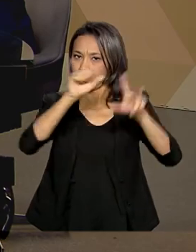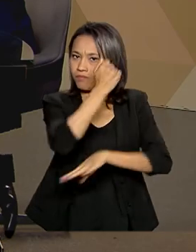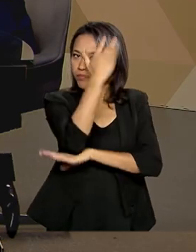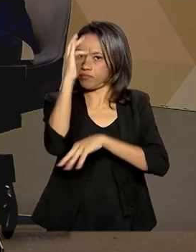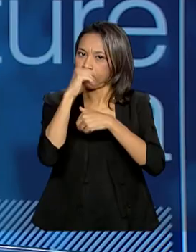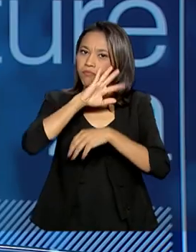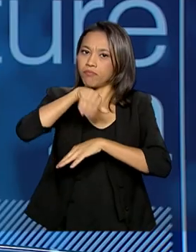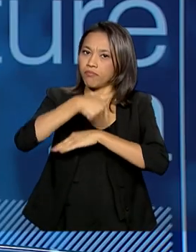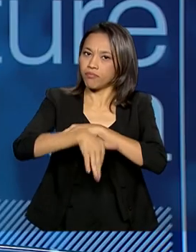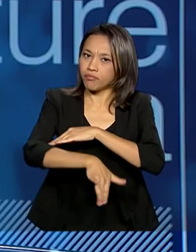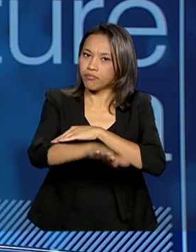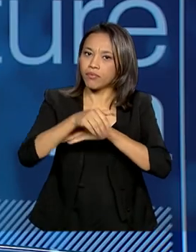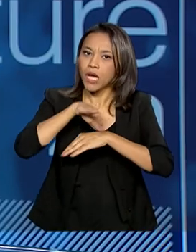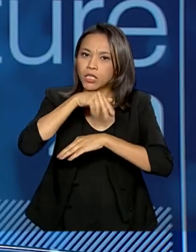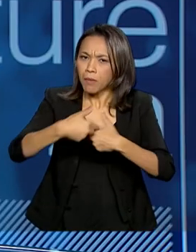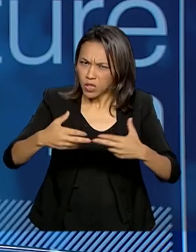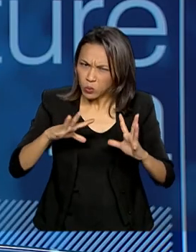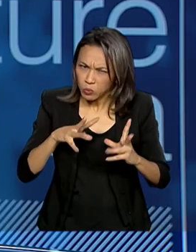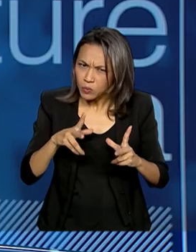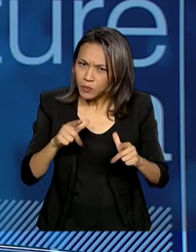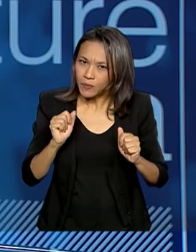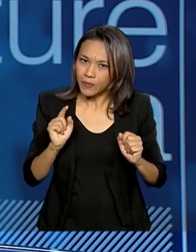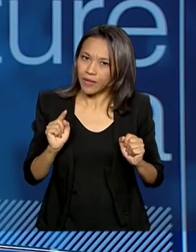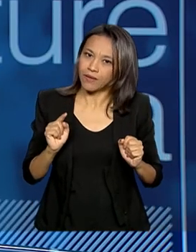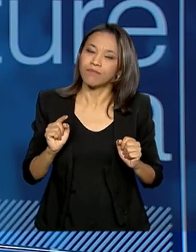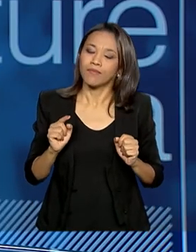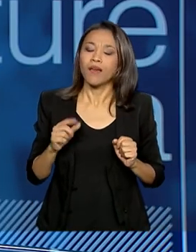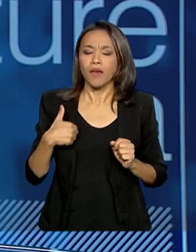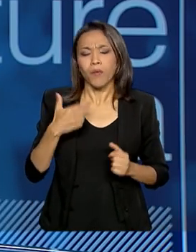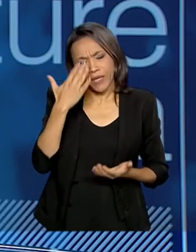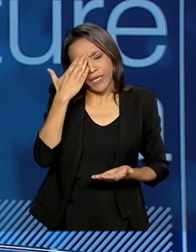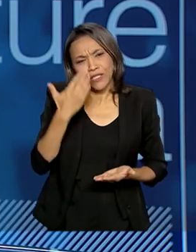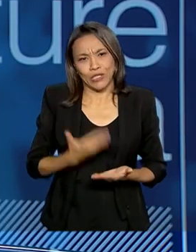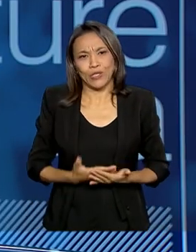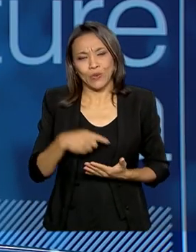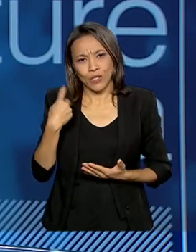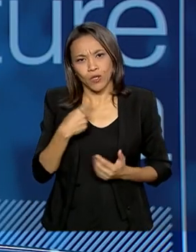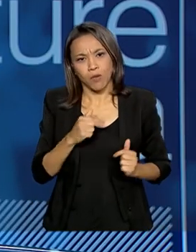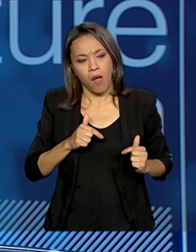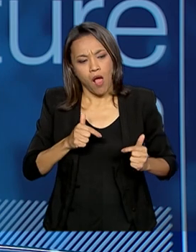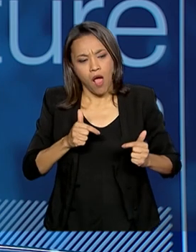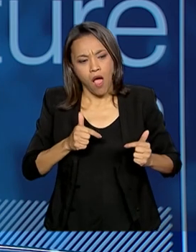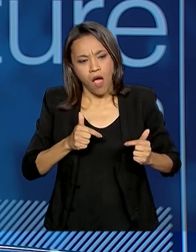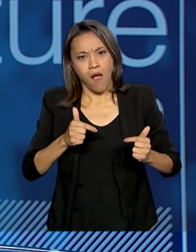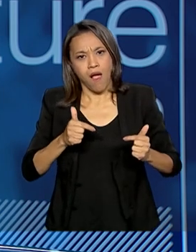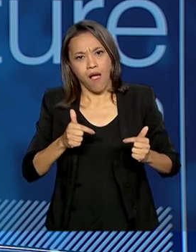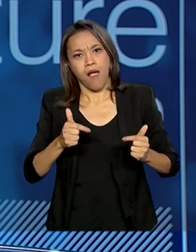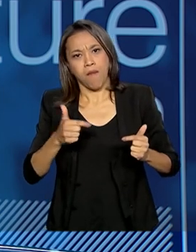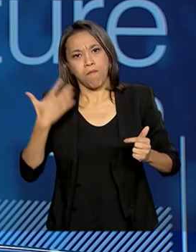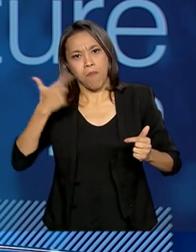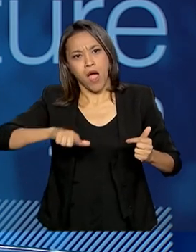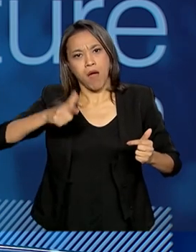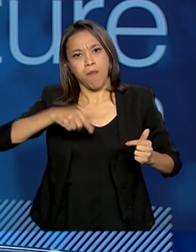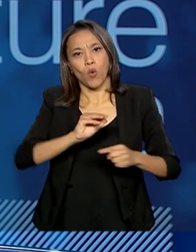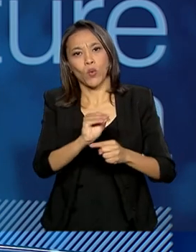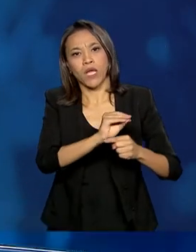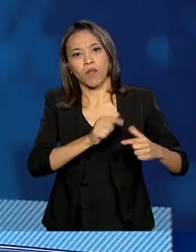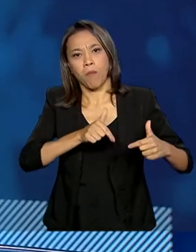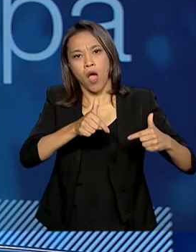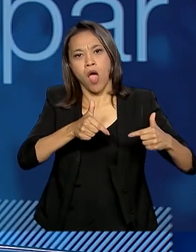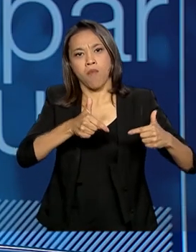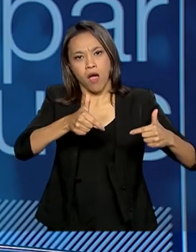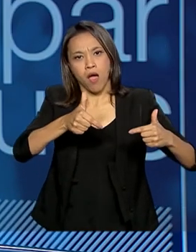Eu acredito que nós estamos cada vez mais avançando nesse caminho, porque não